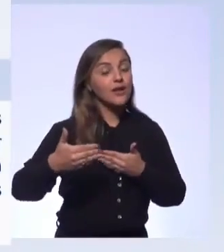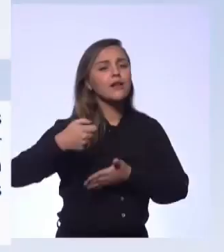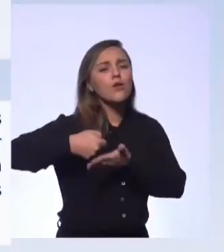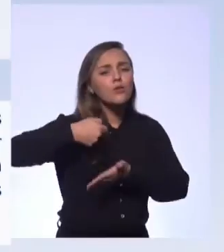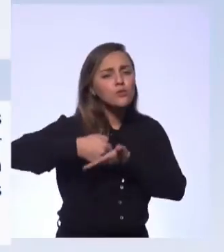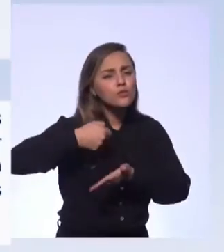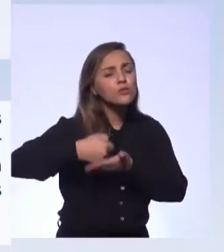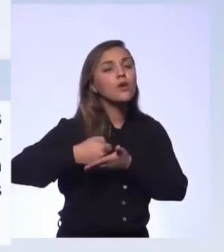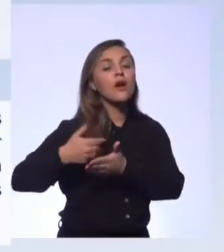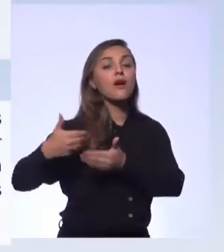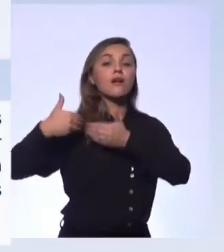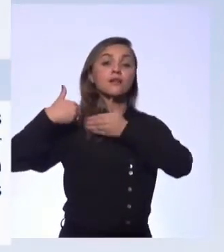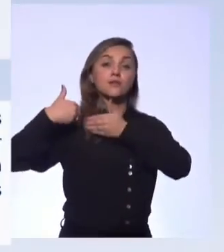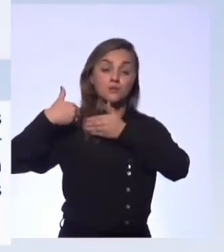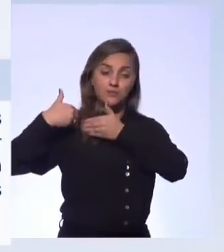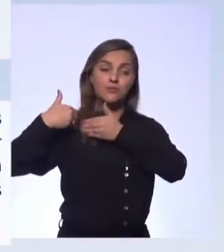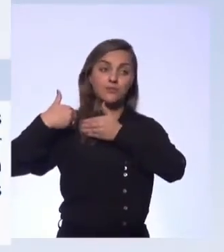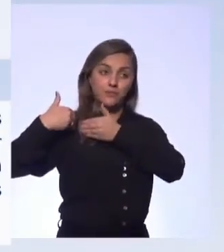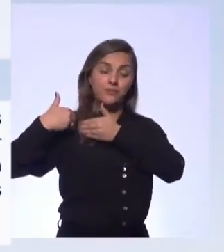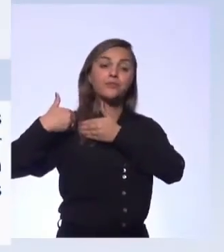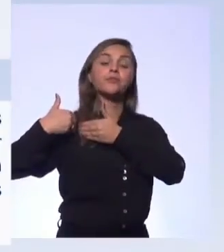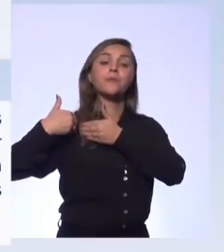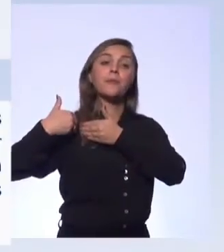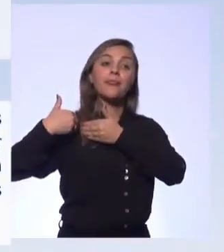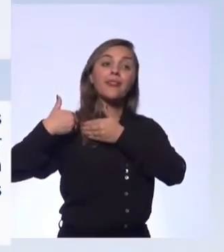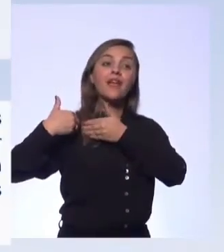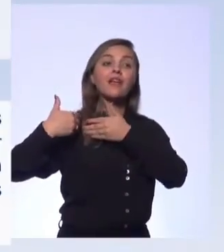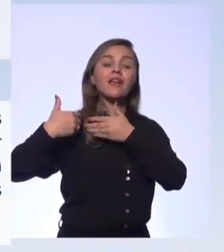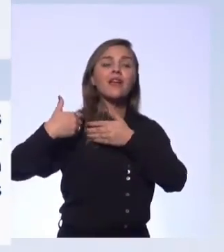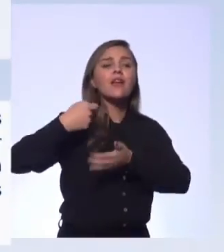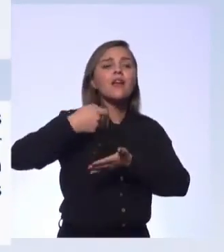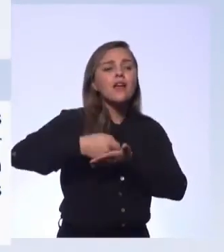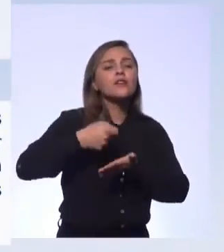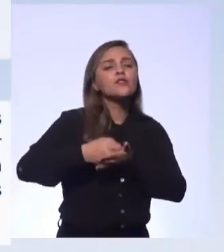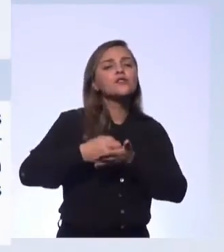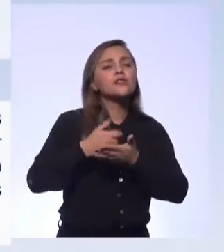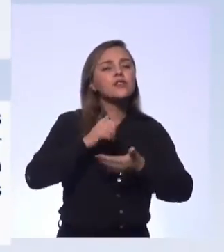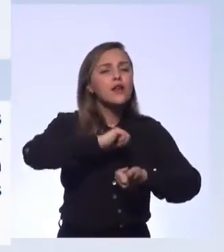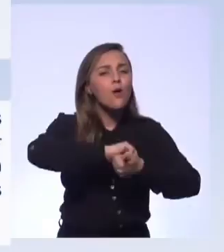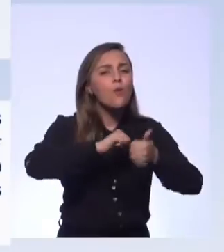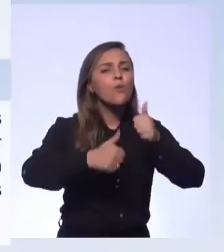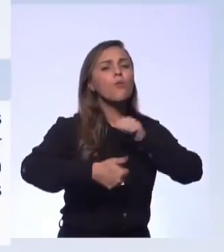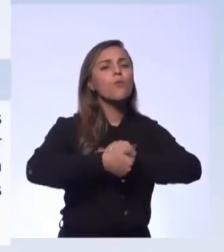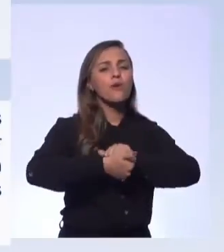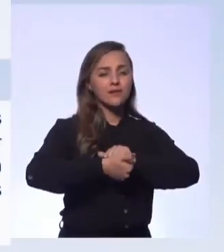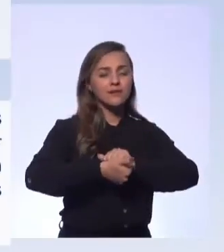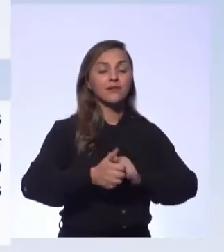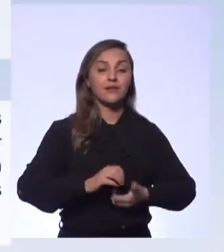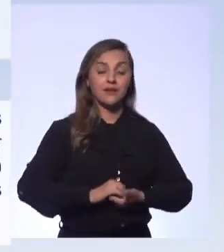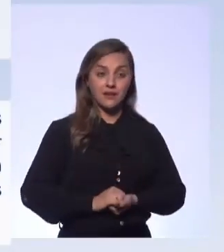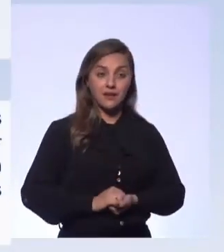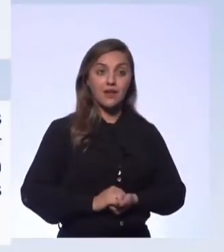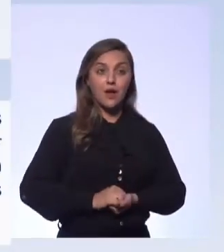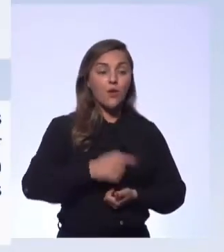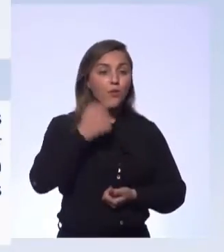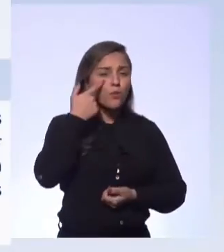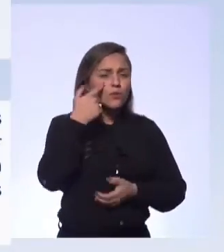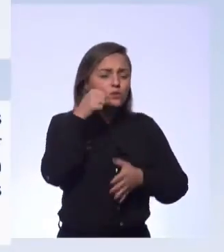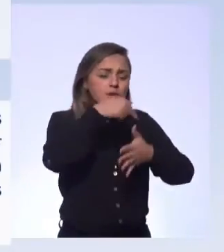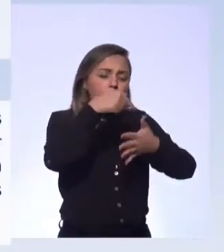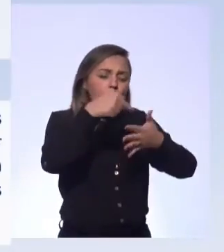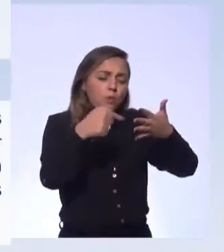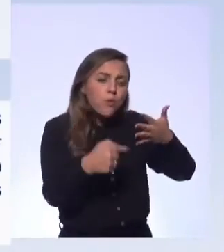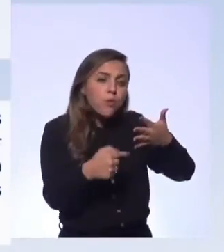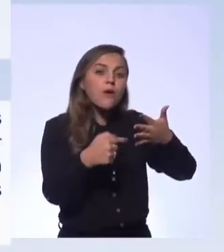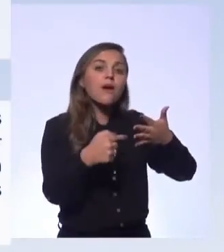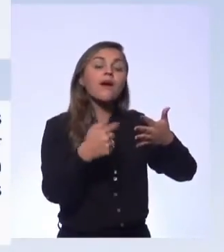comprometimento, correr riscos calculados e a exigência com qualidade e eficiência. Quando a gente começa a analisar tudo isso, é você